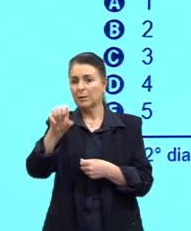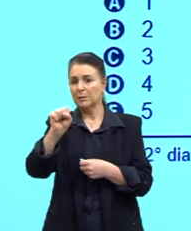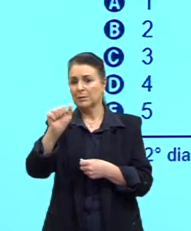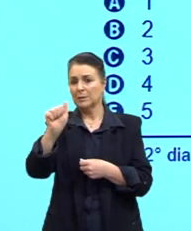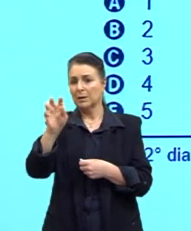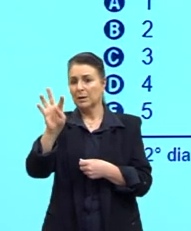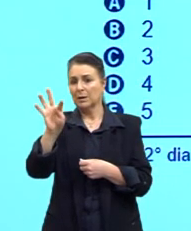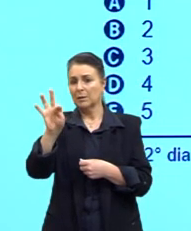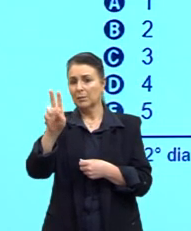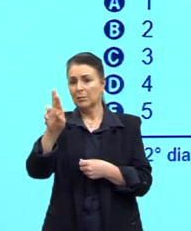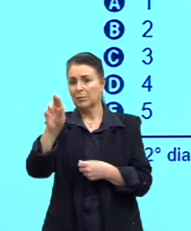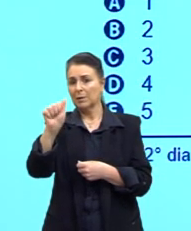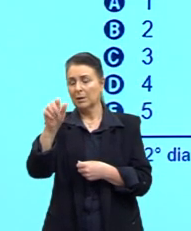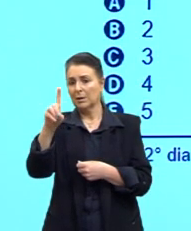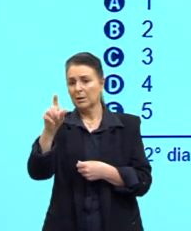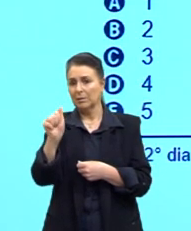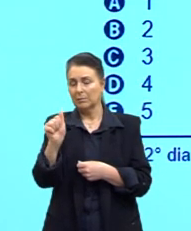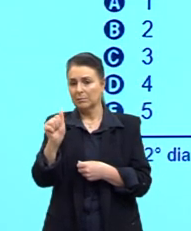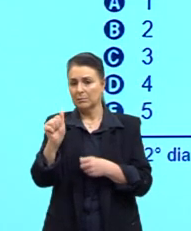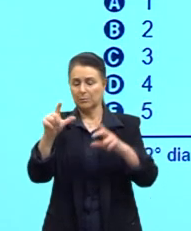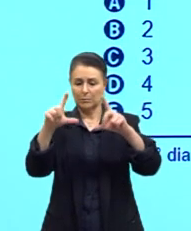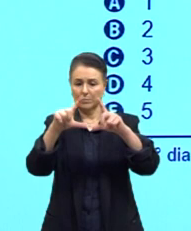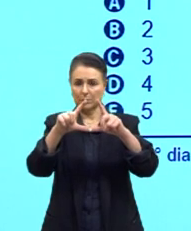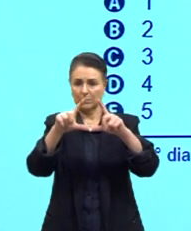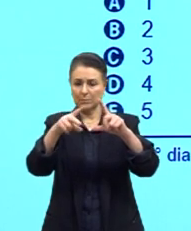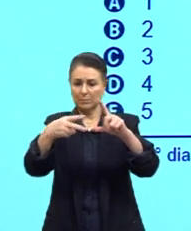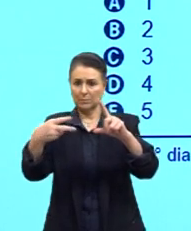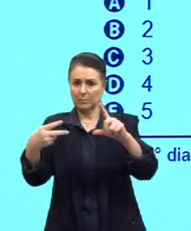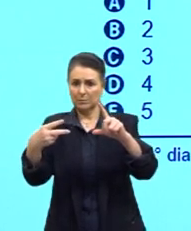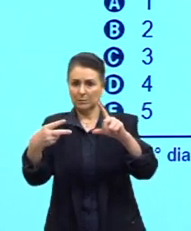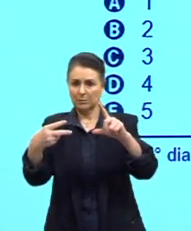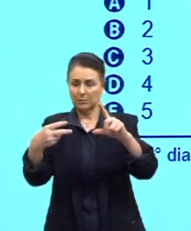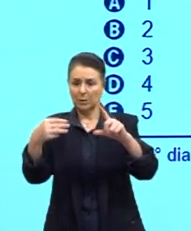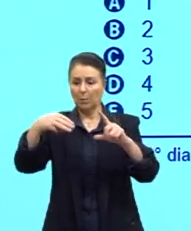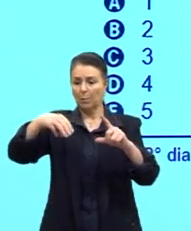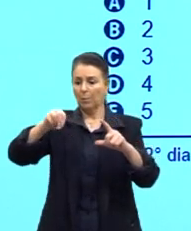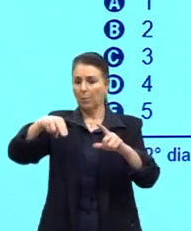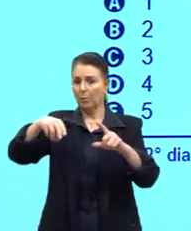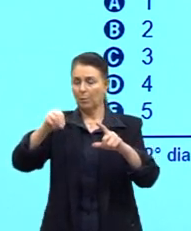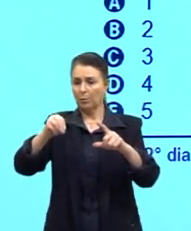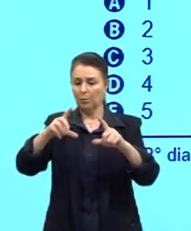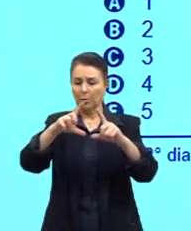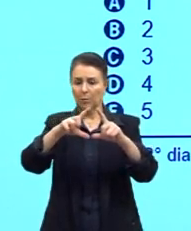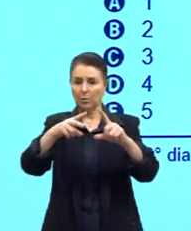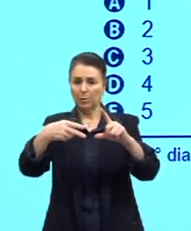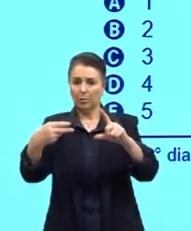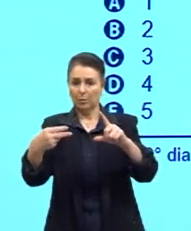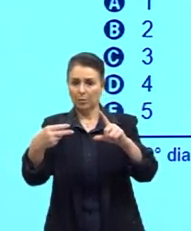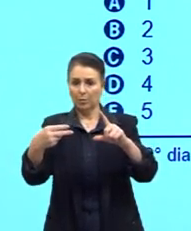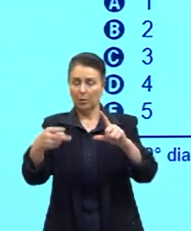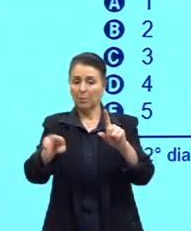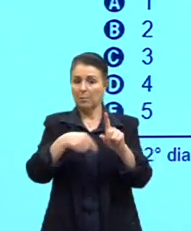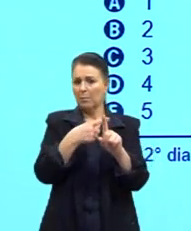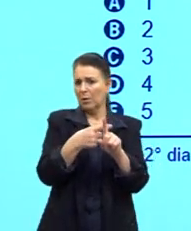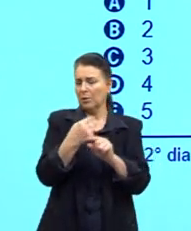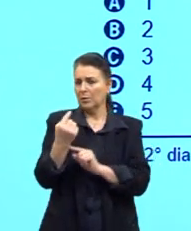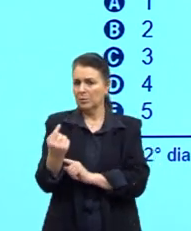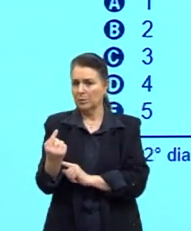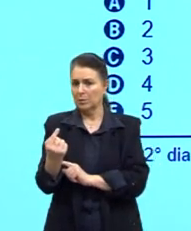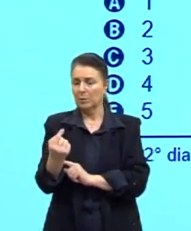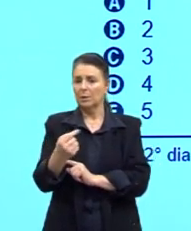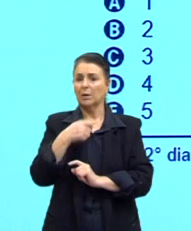seja, ter mais de uma insaturação. Seria monossaturada se fosse uma insaturação, só poli é mais de uma. E uma